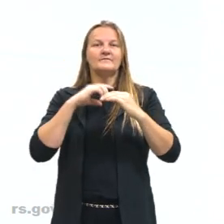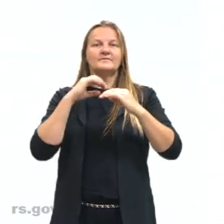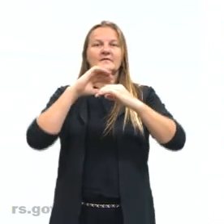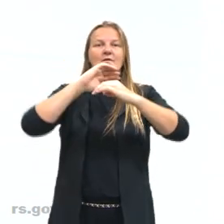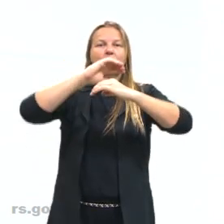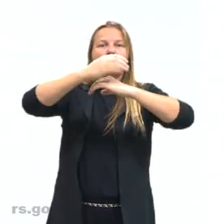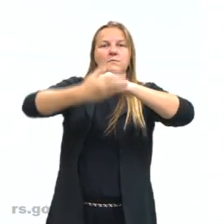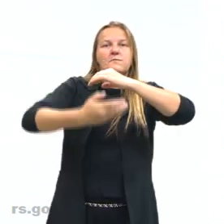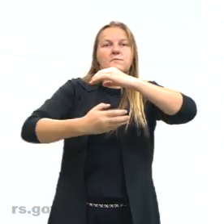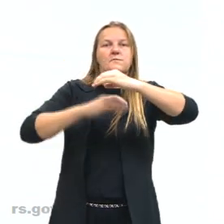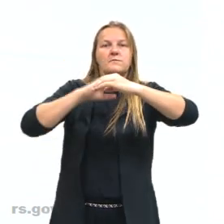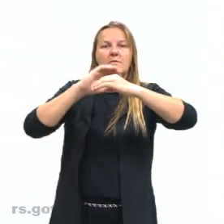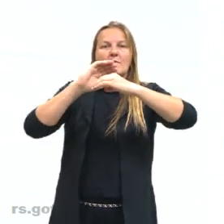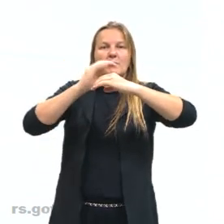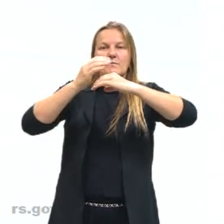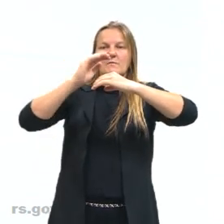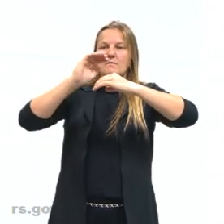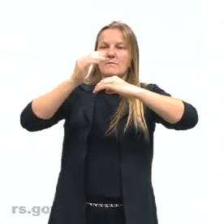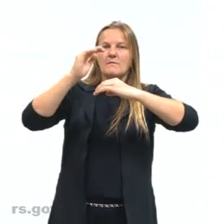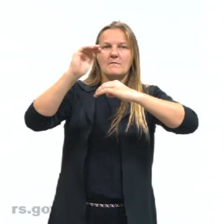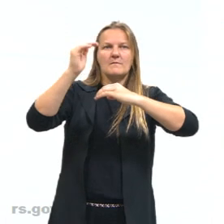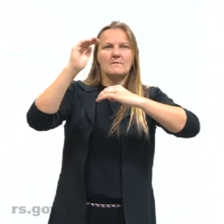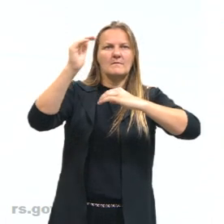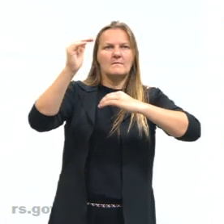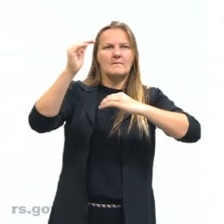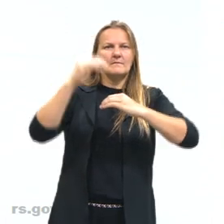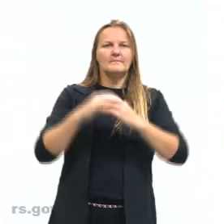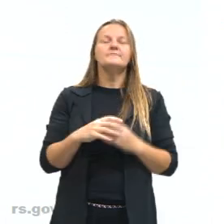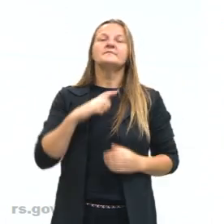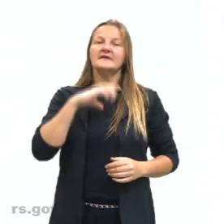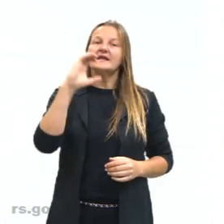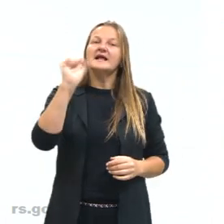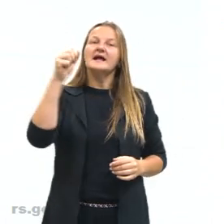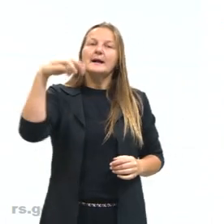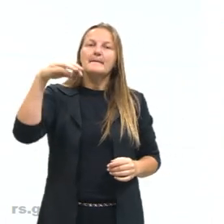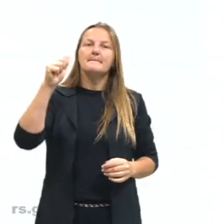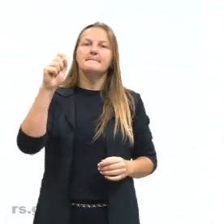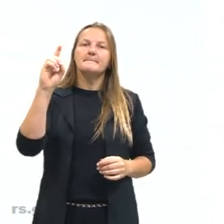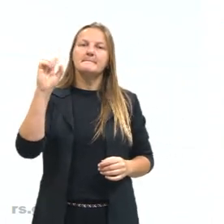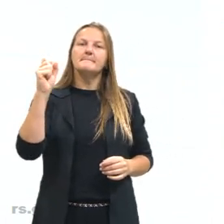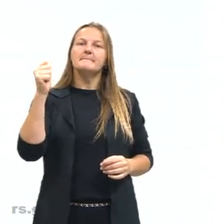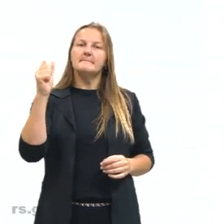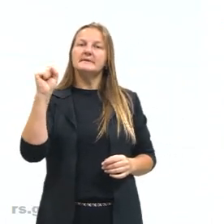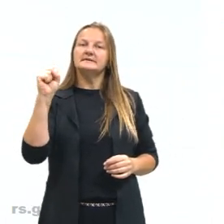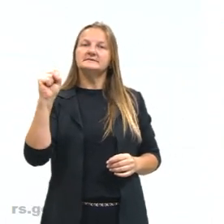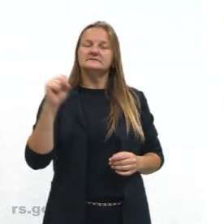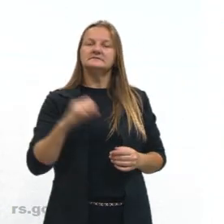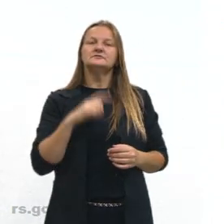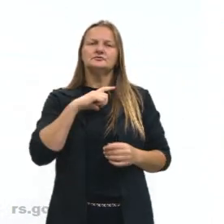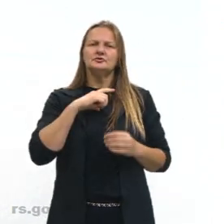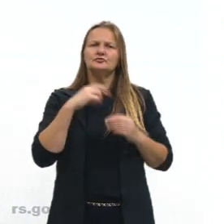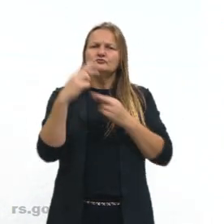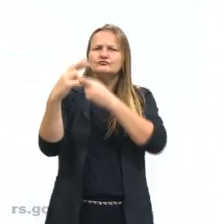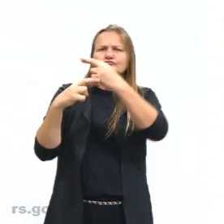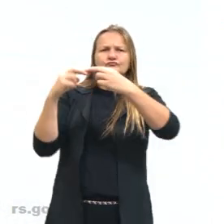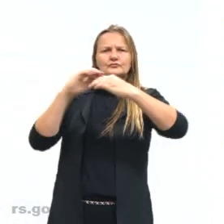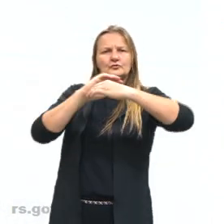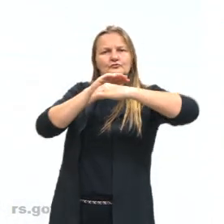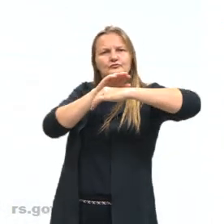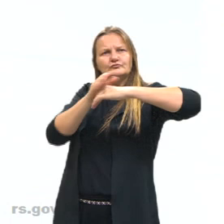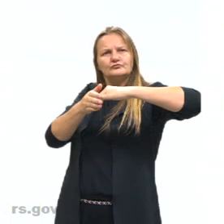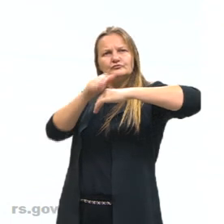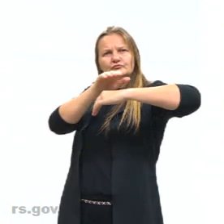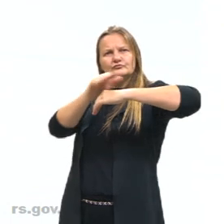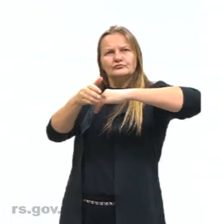camada são relacionadas a, a, as outras questões aí de interação, tá, gurizada? Mas pra